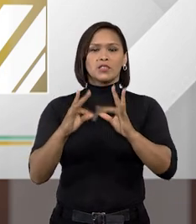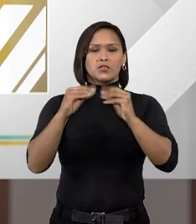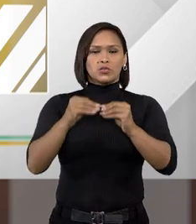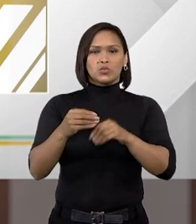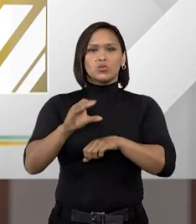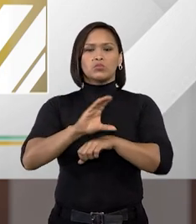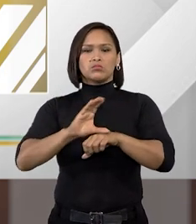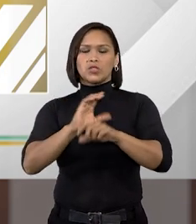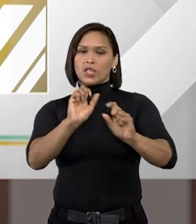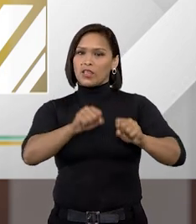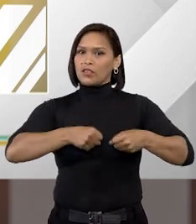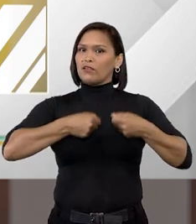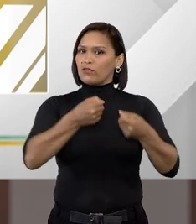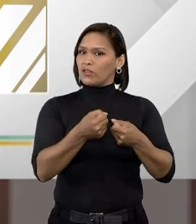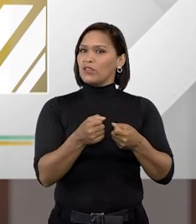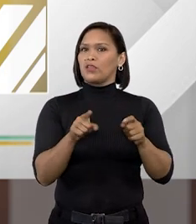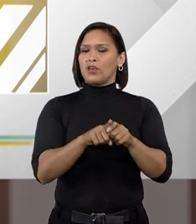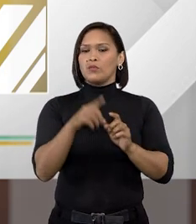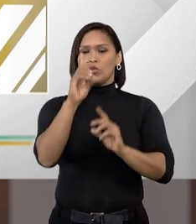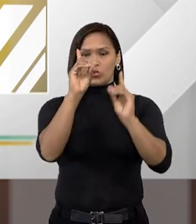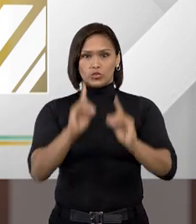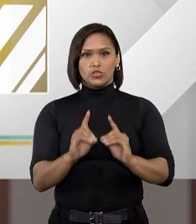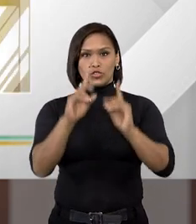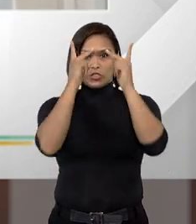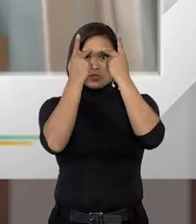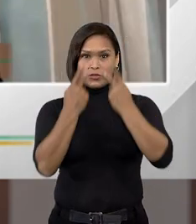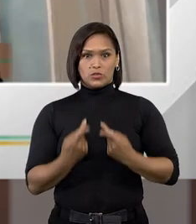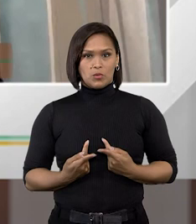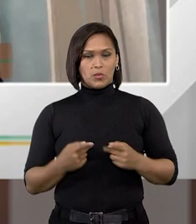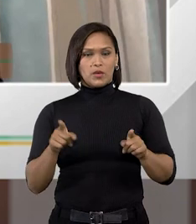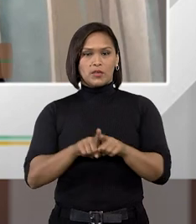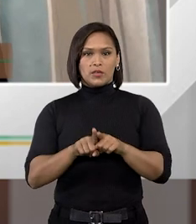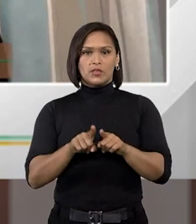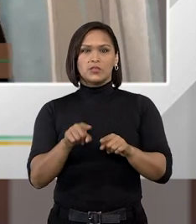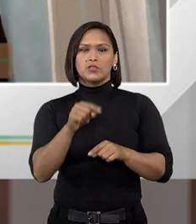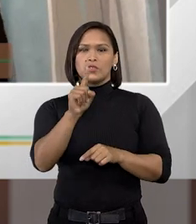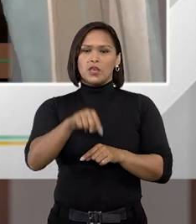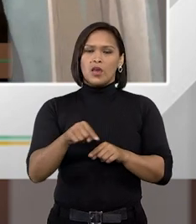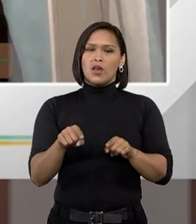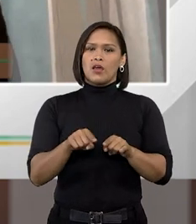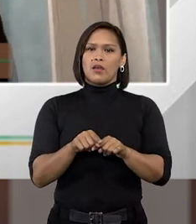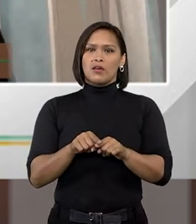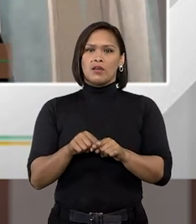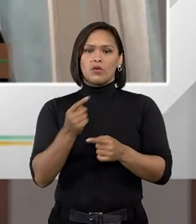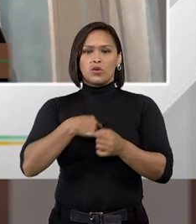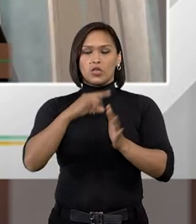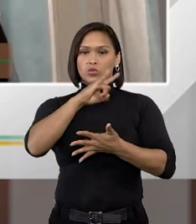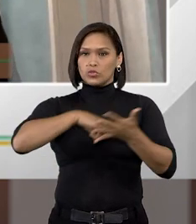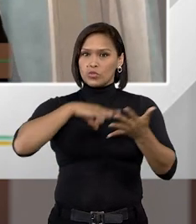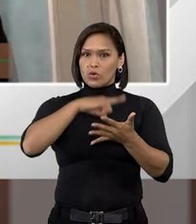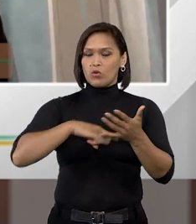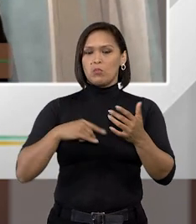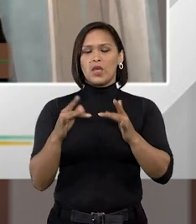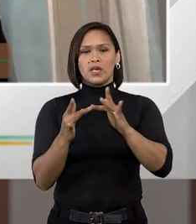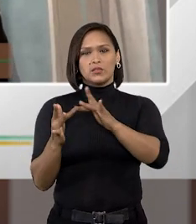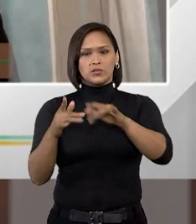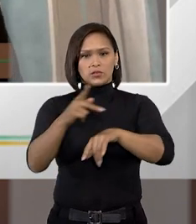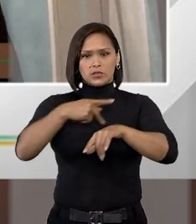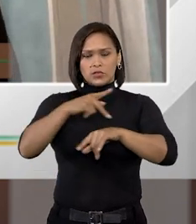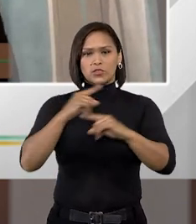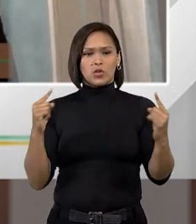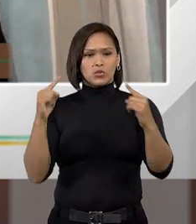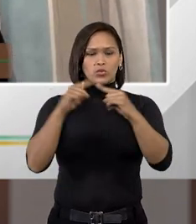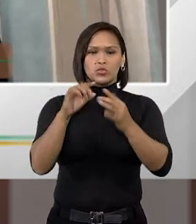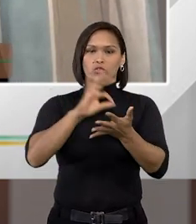ao que defendemos os direitos humanos, o que os documentos internacionais, os